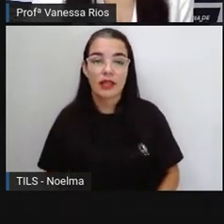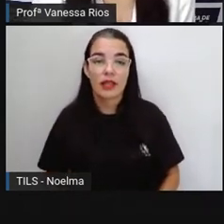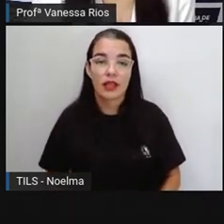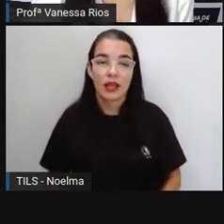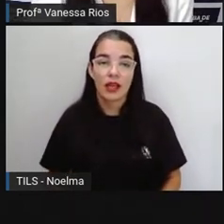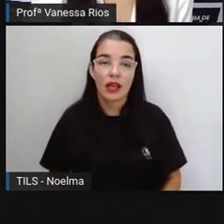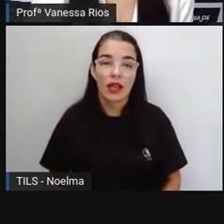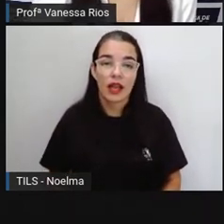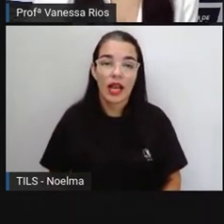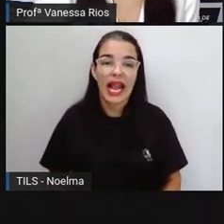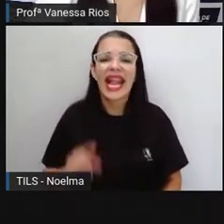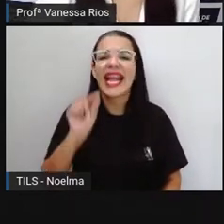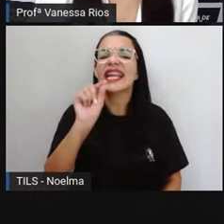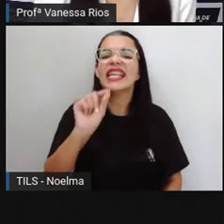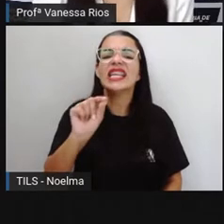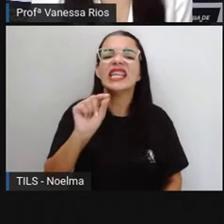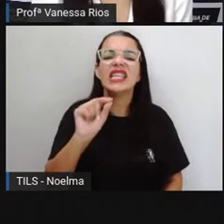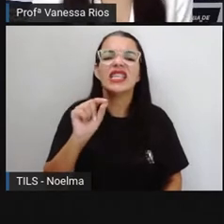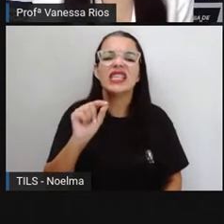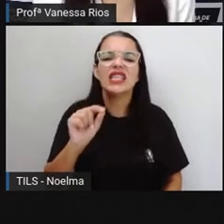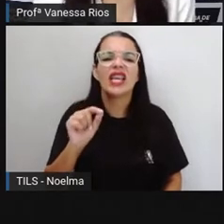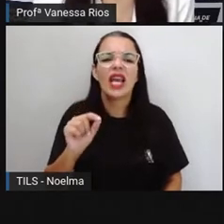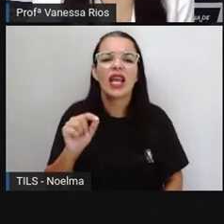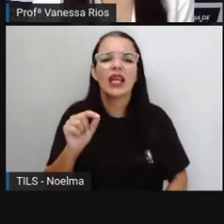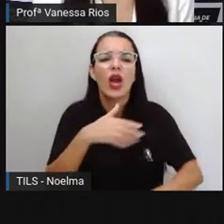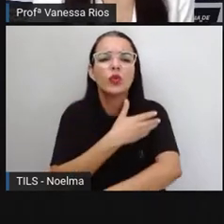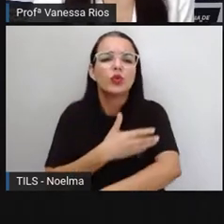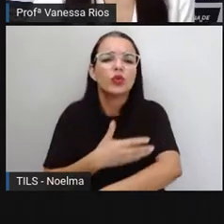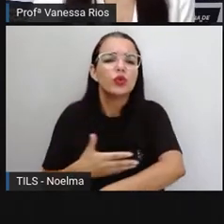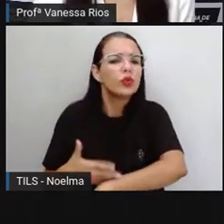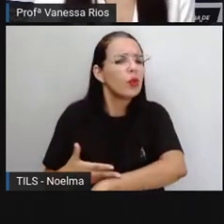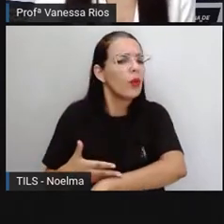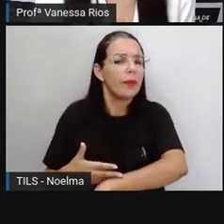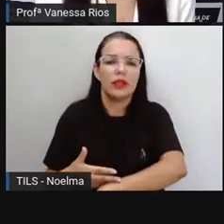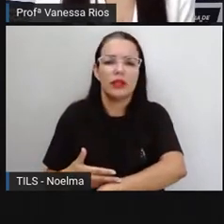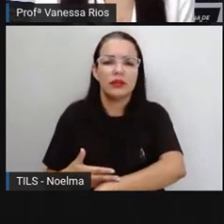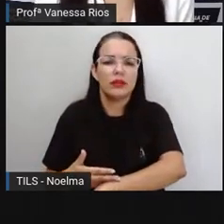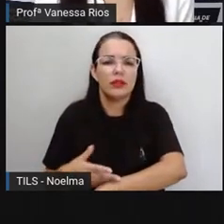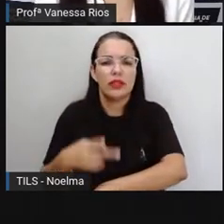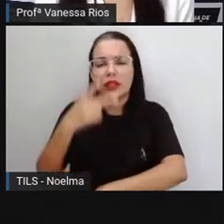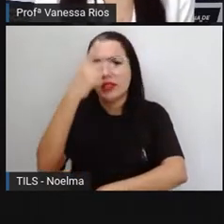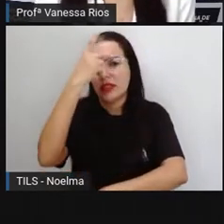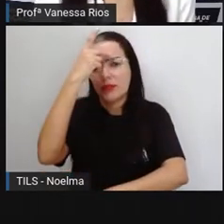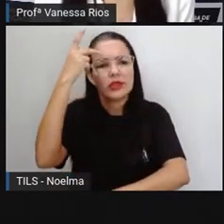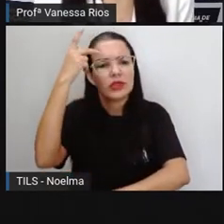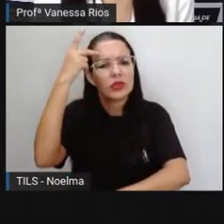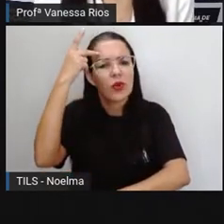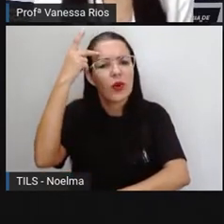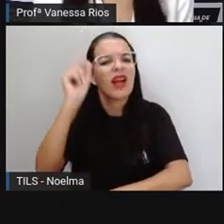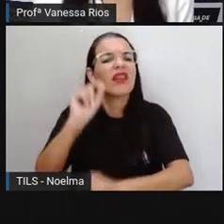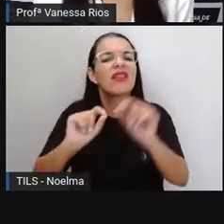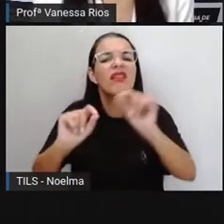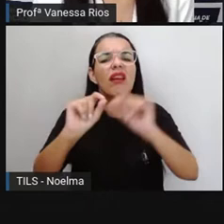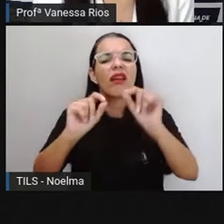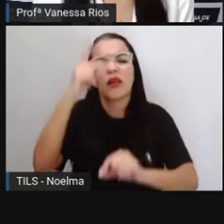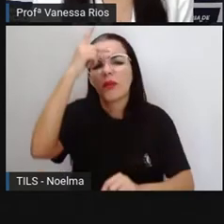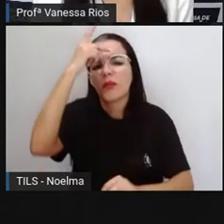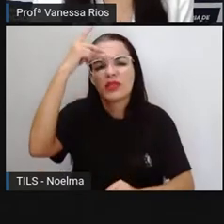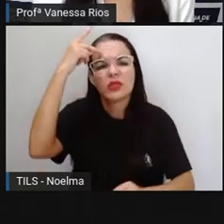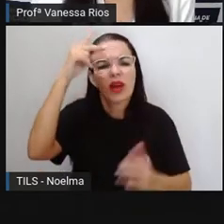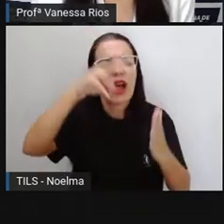Quem é que costuma ler reportagens? Quais são as pessoas? Para qual público as reportagens são